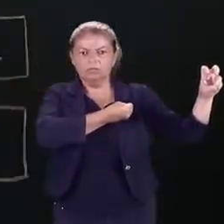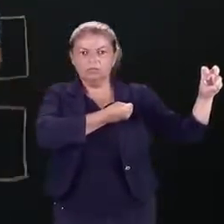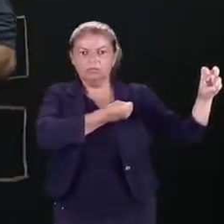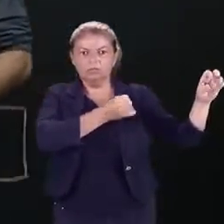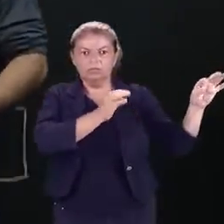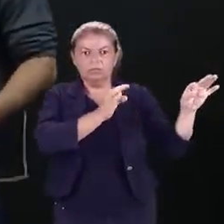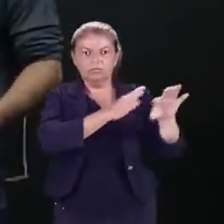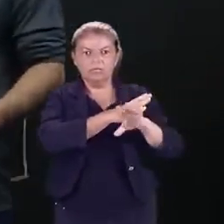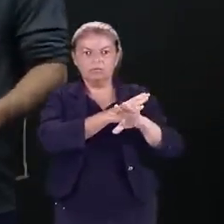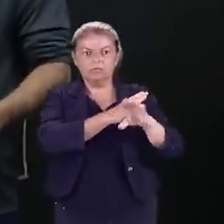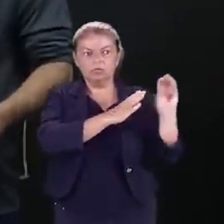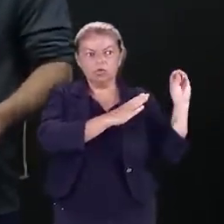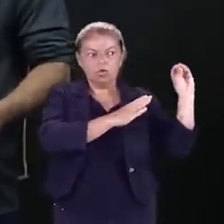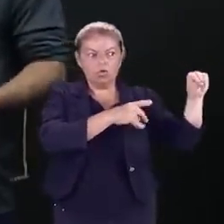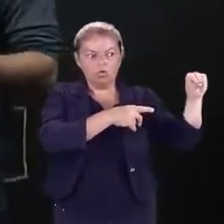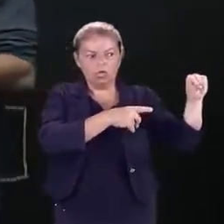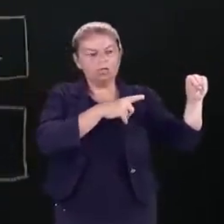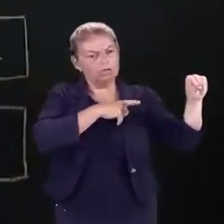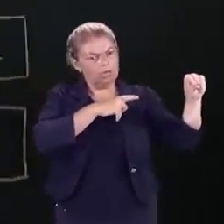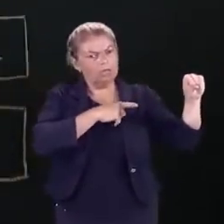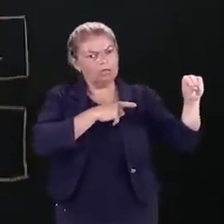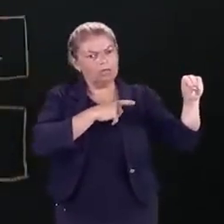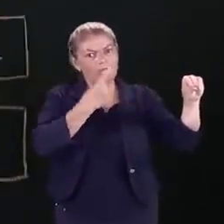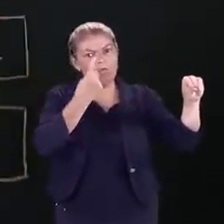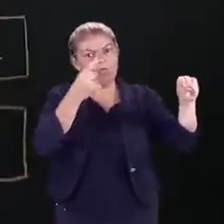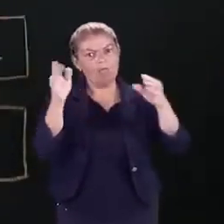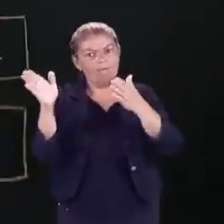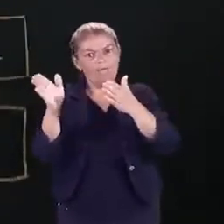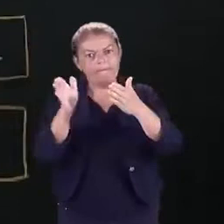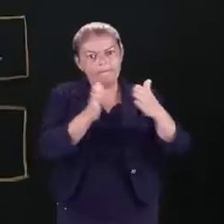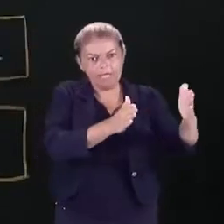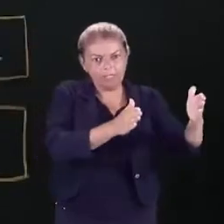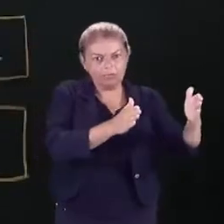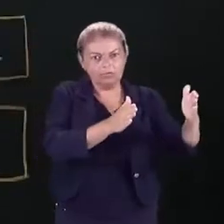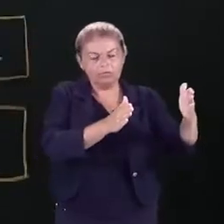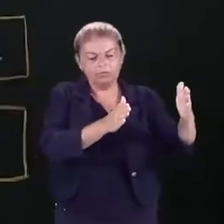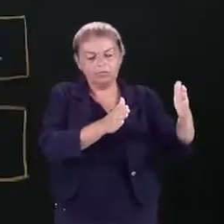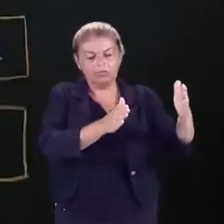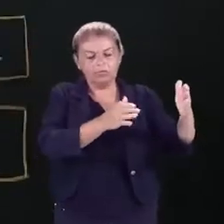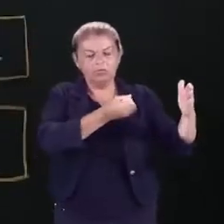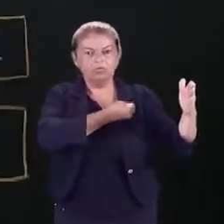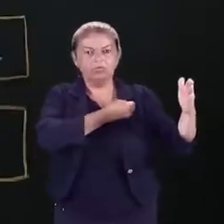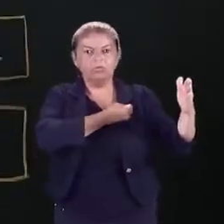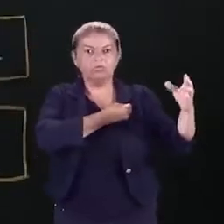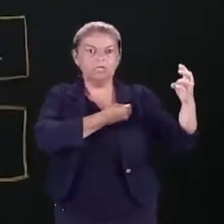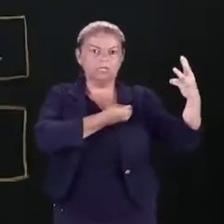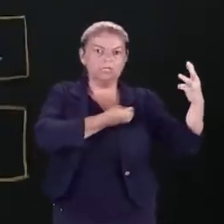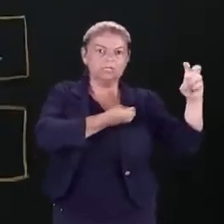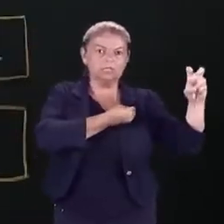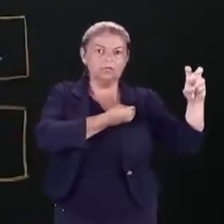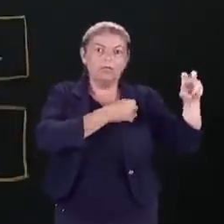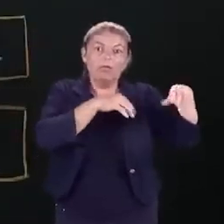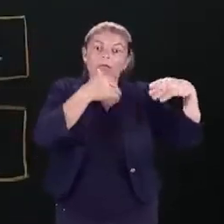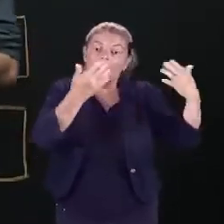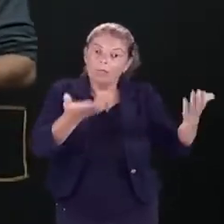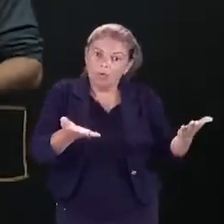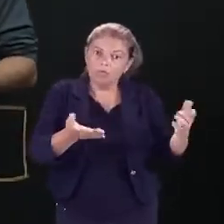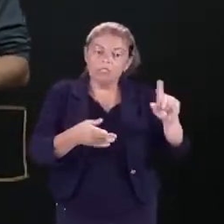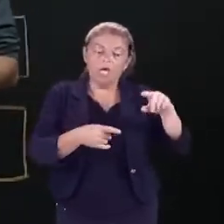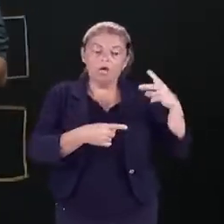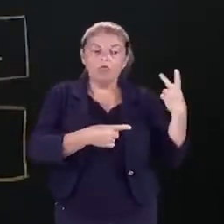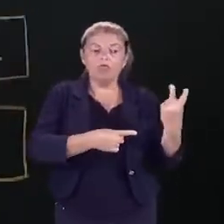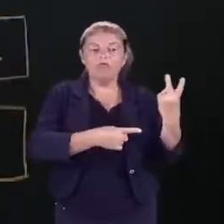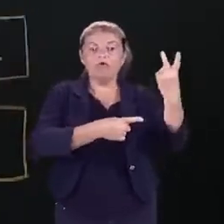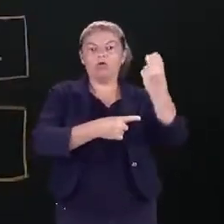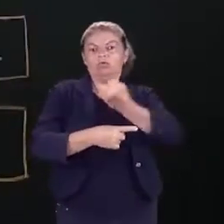embaixo, esse sim possui um período. Nesse caso, o período é o número 35, pois é o